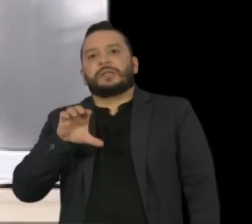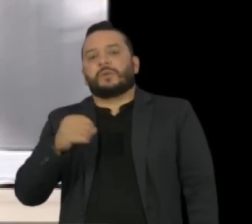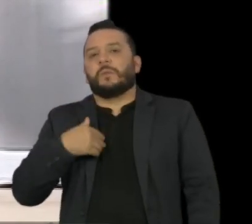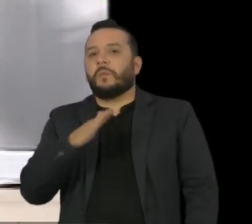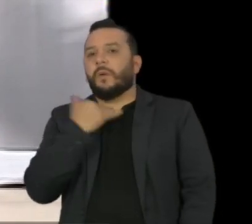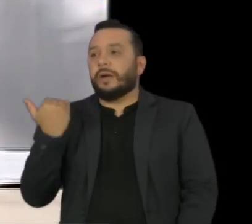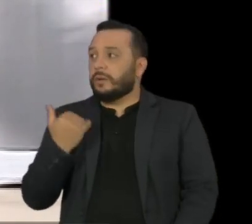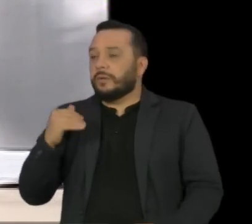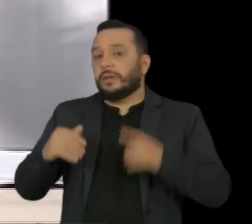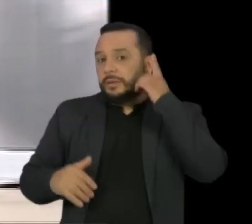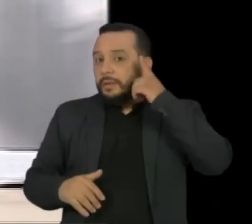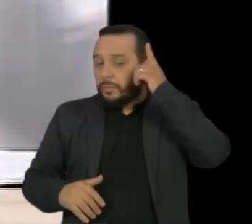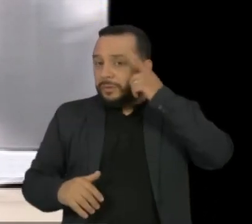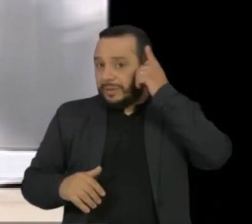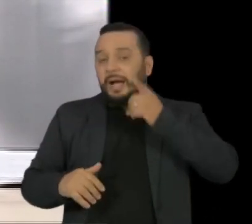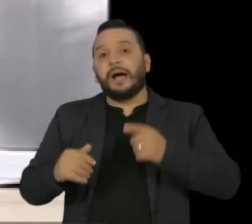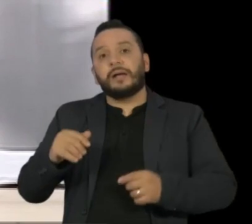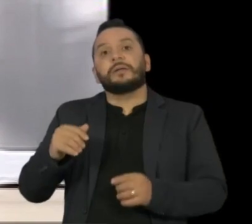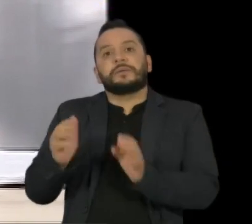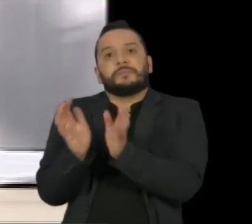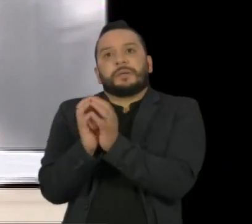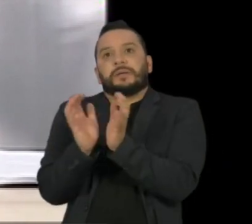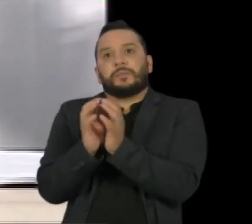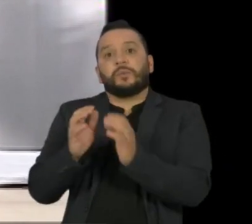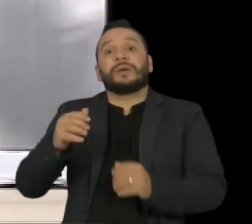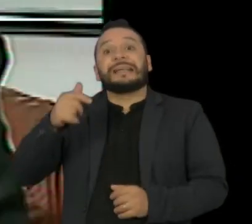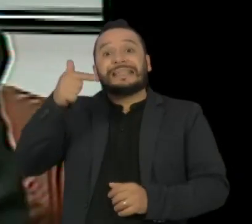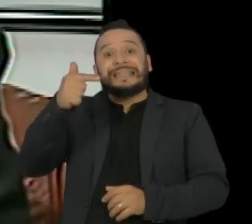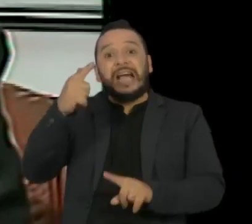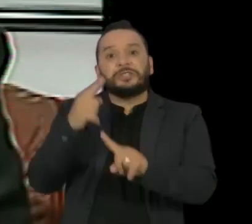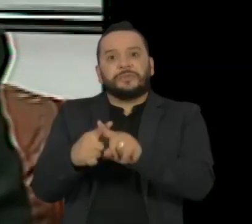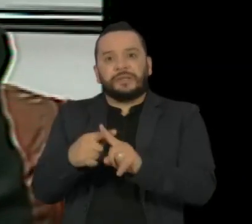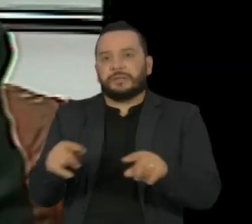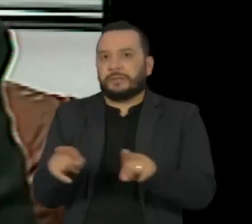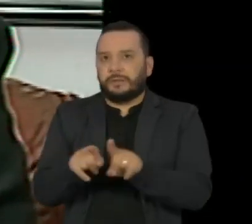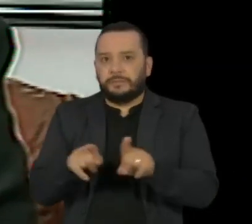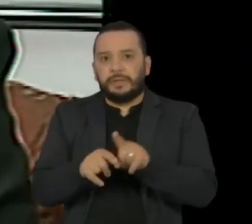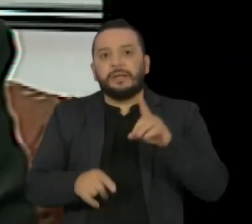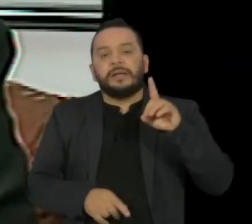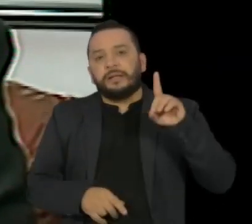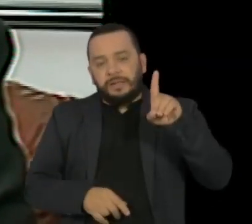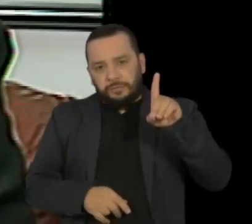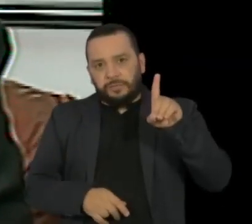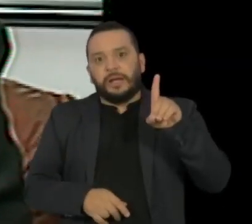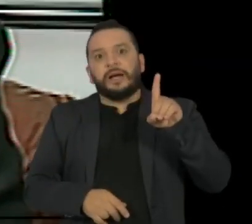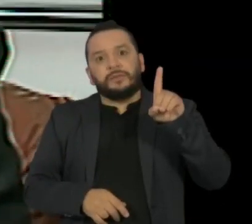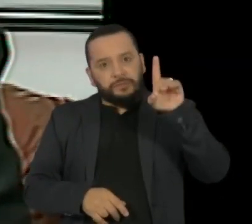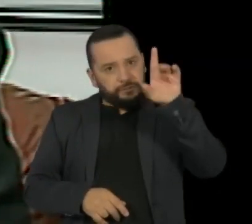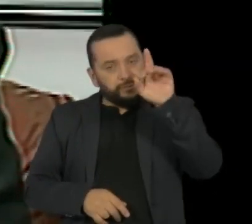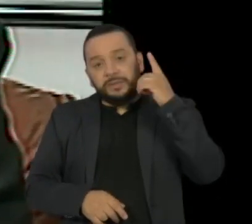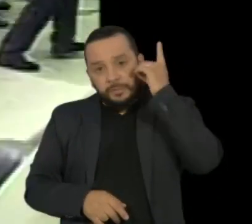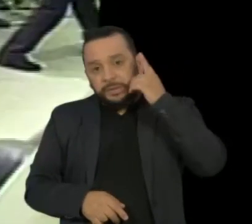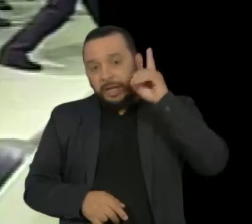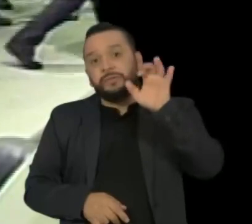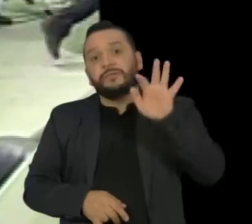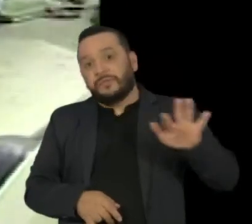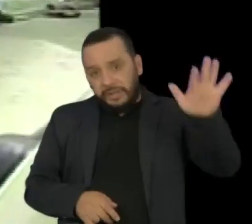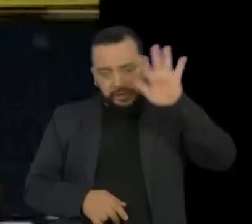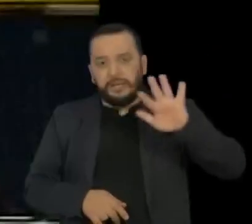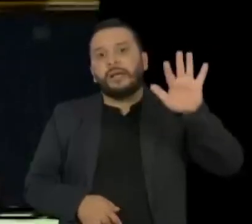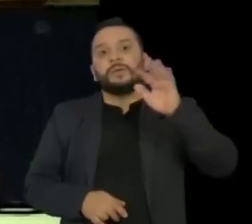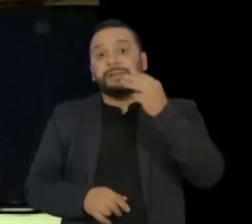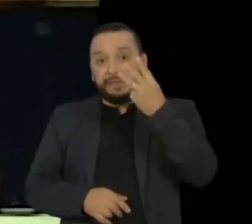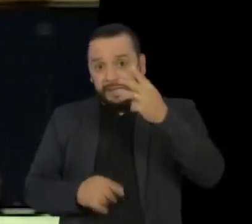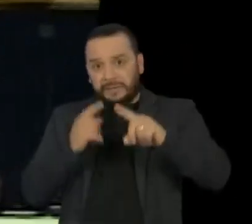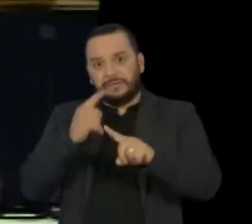Pernambuco por sete legislaturas e deputado federal em três mandatos, Severino Cavalcante foi presidente da